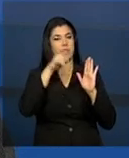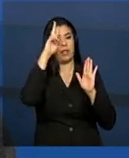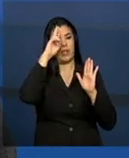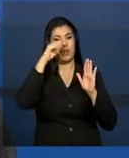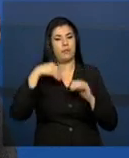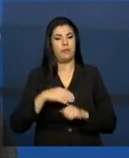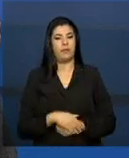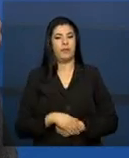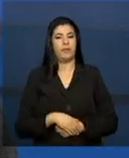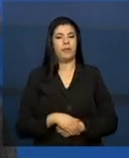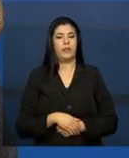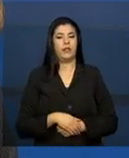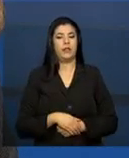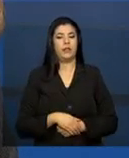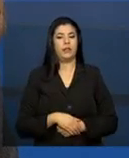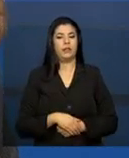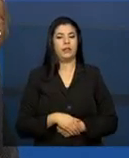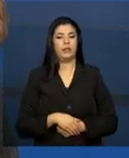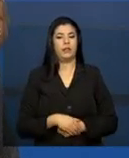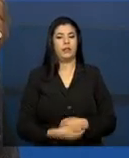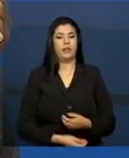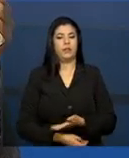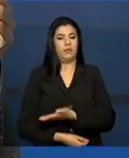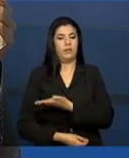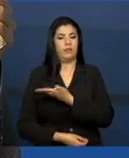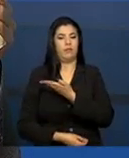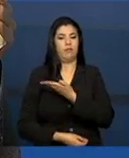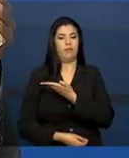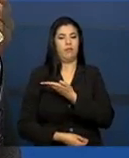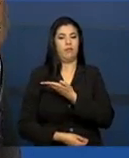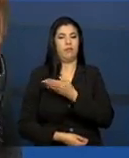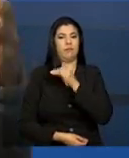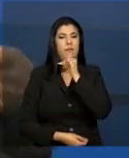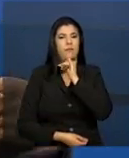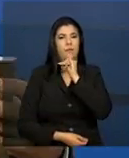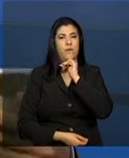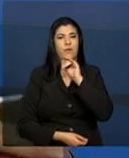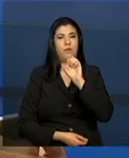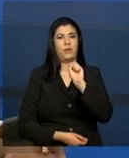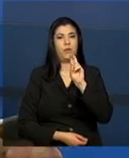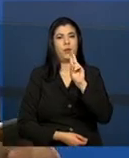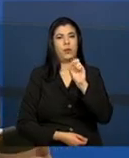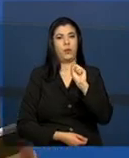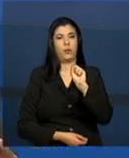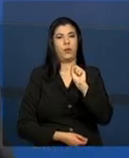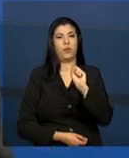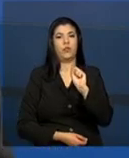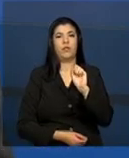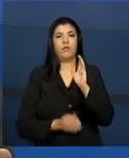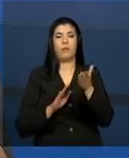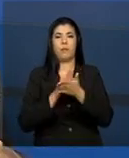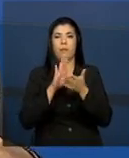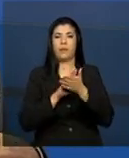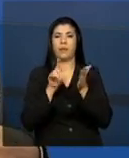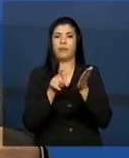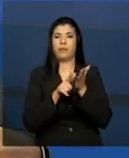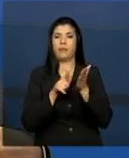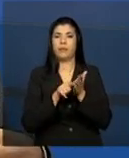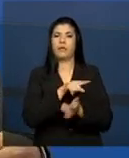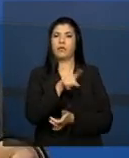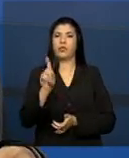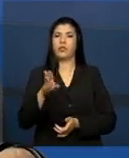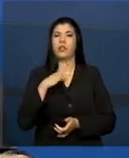o nosso modelinho do prontuário suas, na sua versão em papel, né, que muitos já devem estar